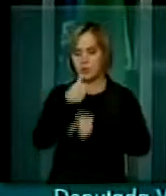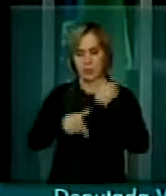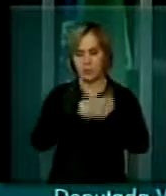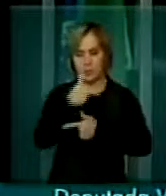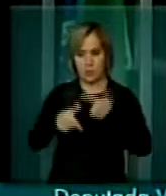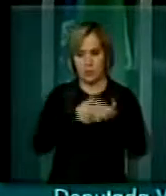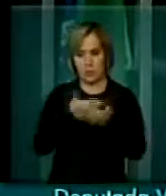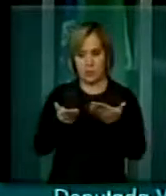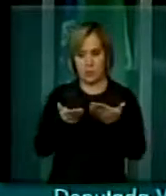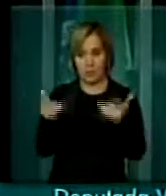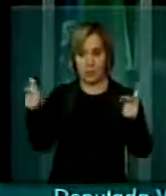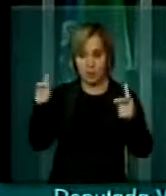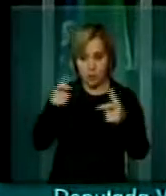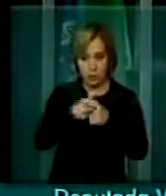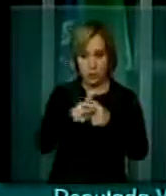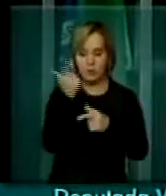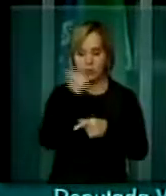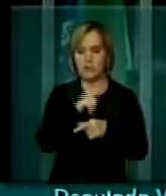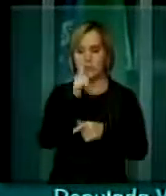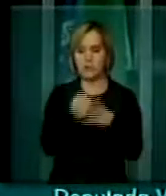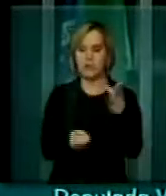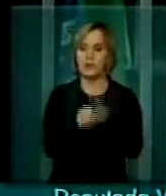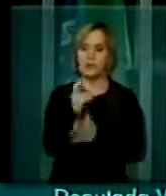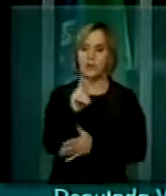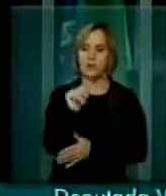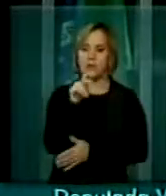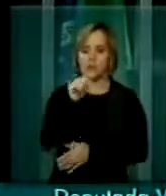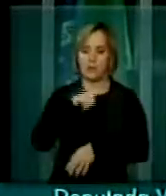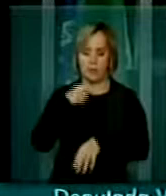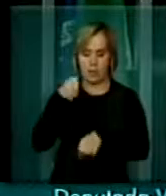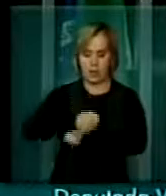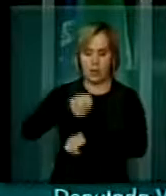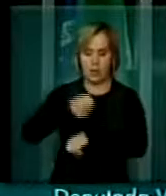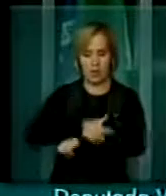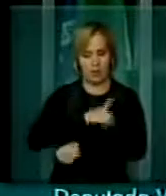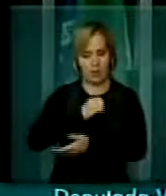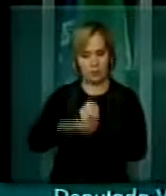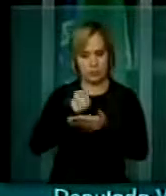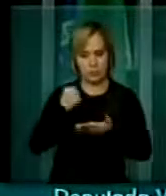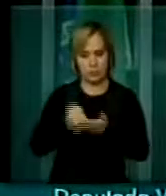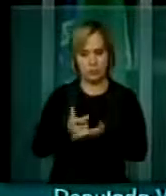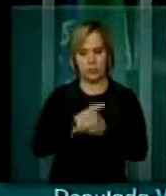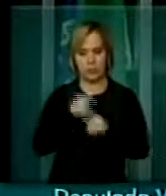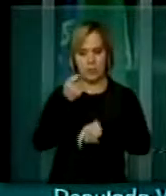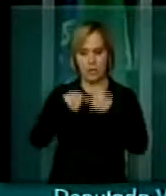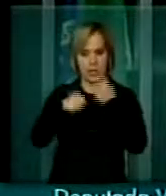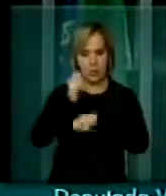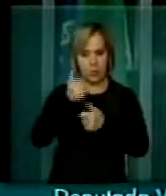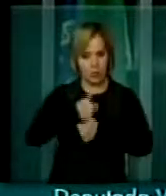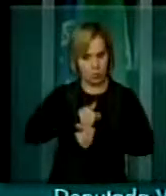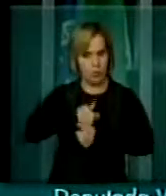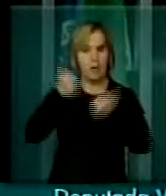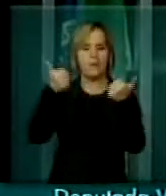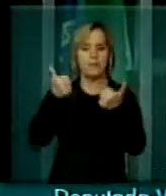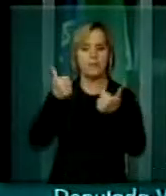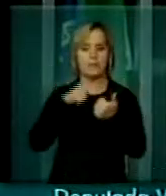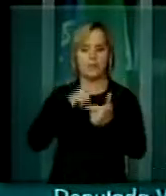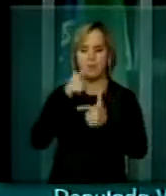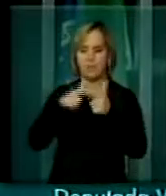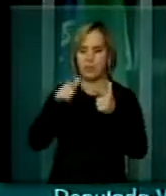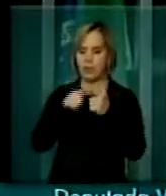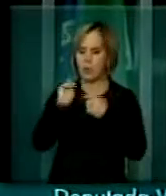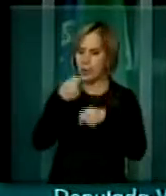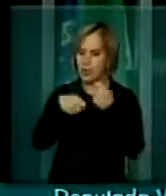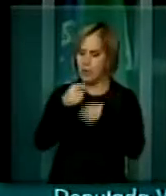da flexibilização de jornada, vivemos um momento econômico favorável à economia, apesar da crise vivida recentemente,